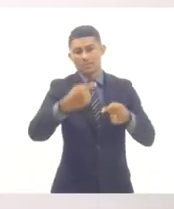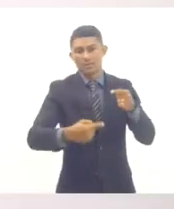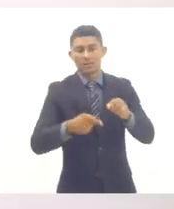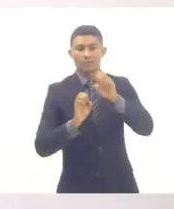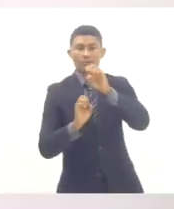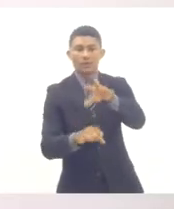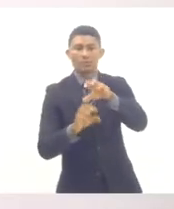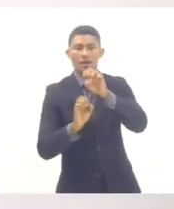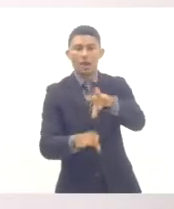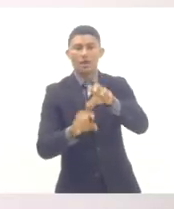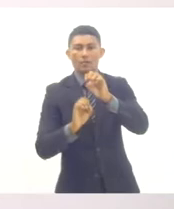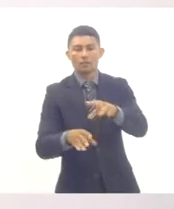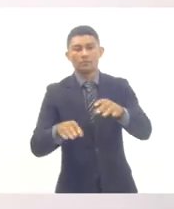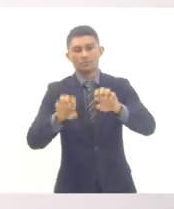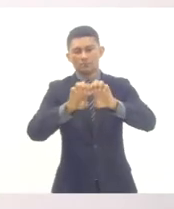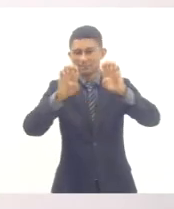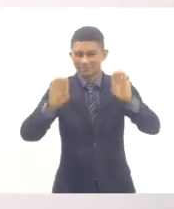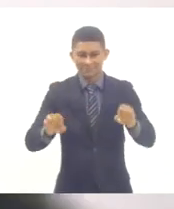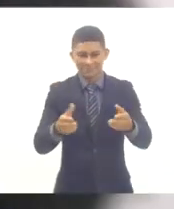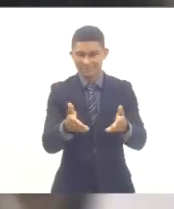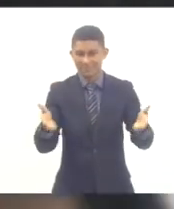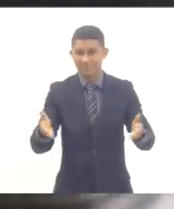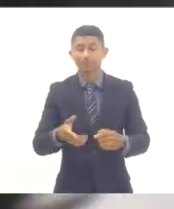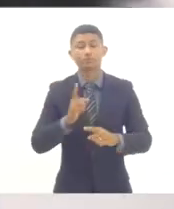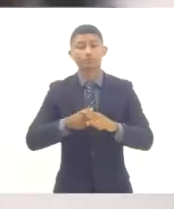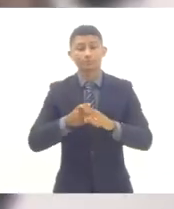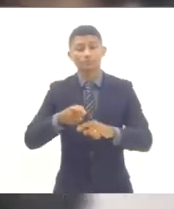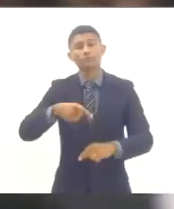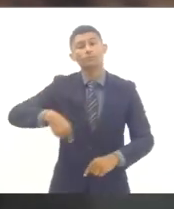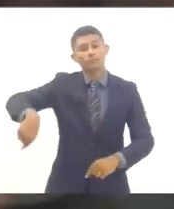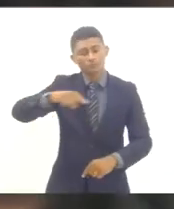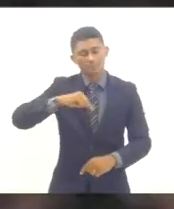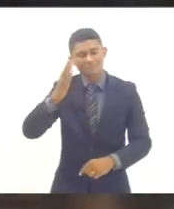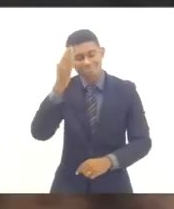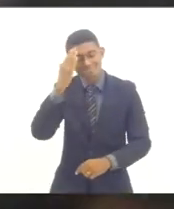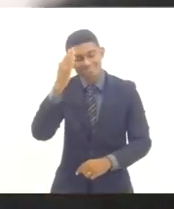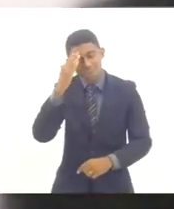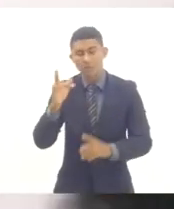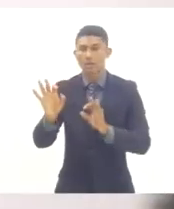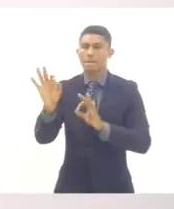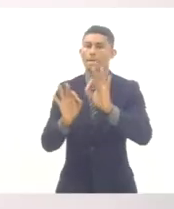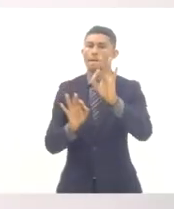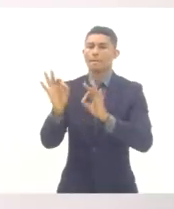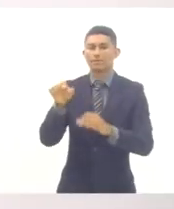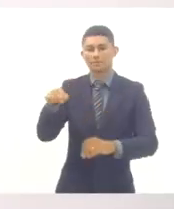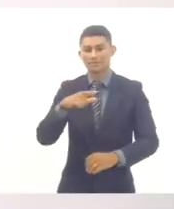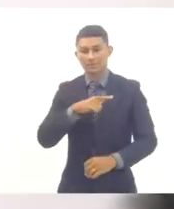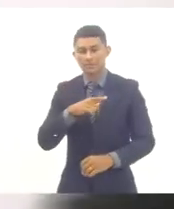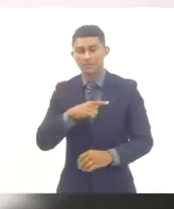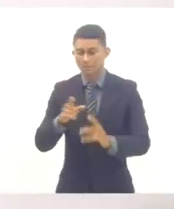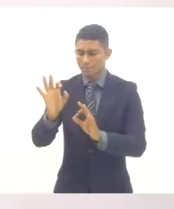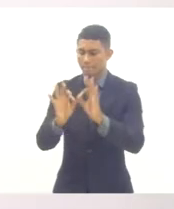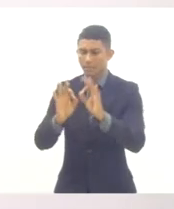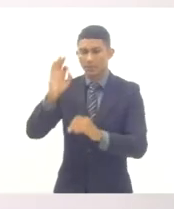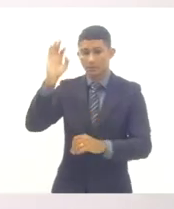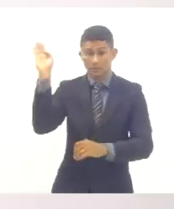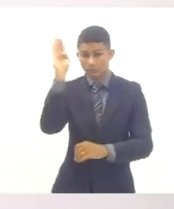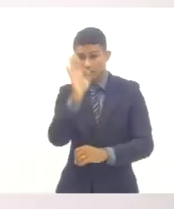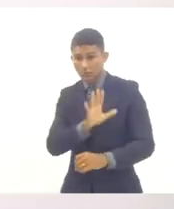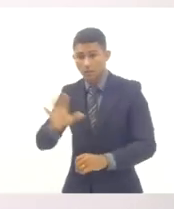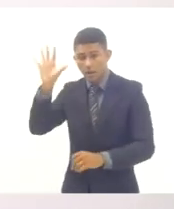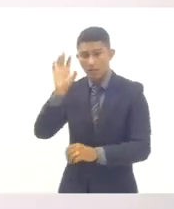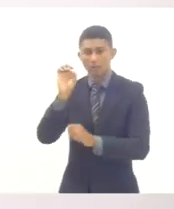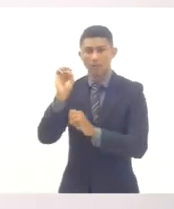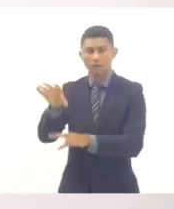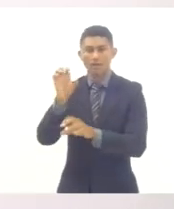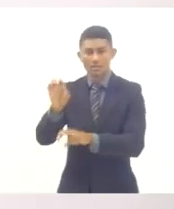porque nós entendemos que existe um plano. E este plano, que é o Plano Nacional de Educação, que foi aprovado